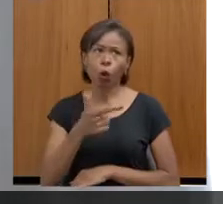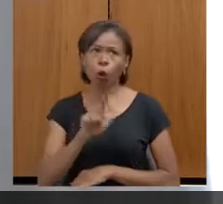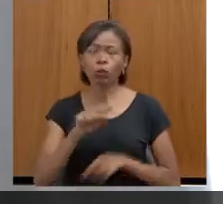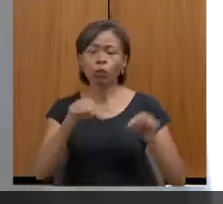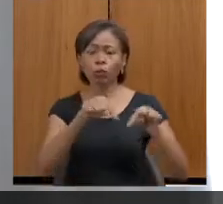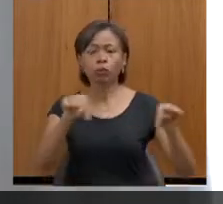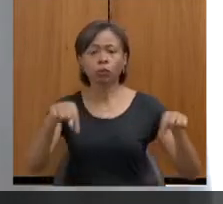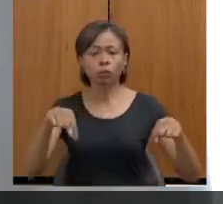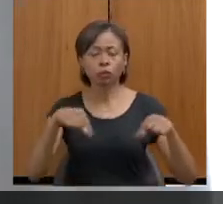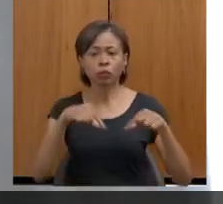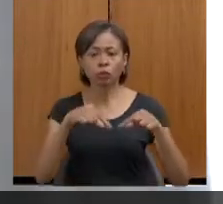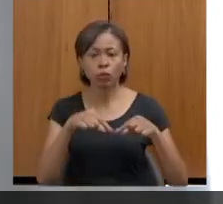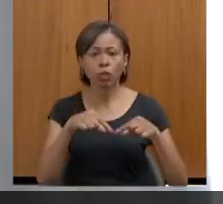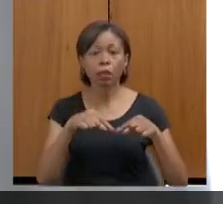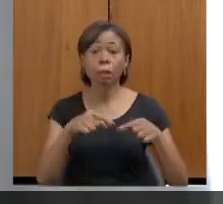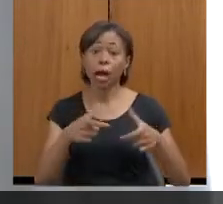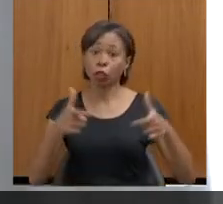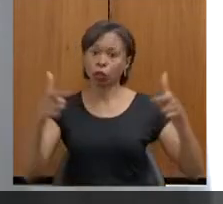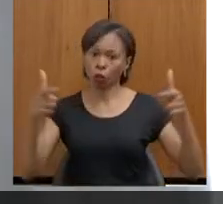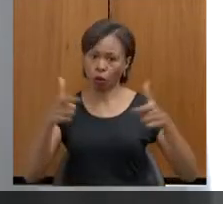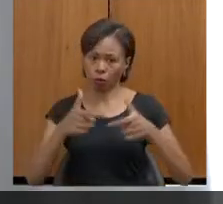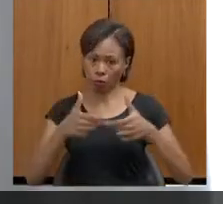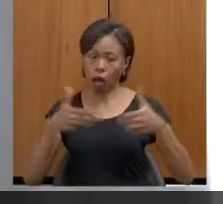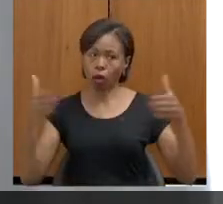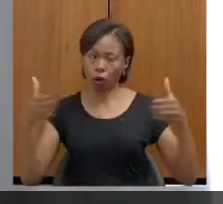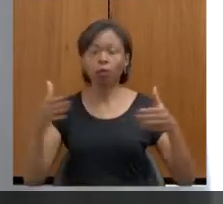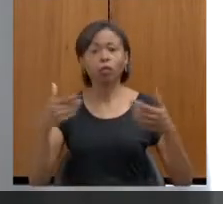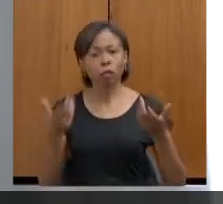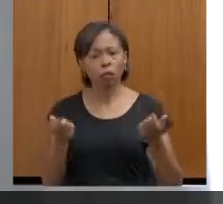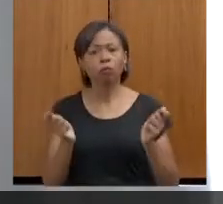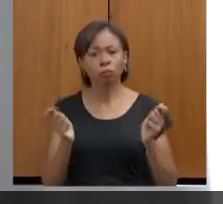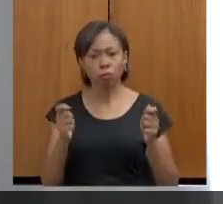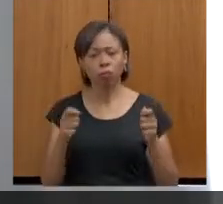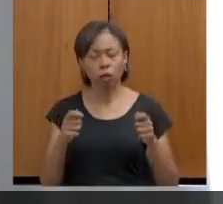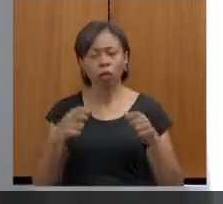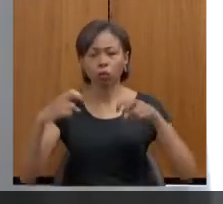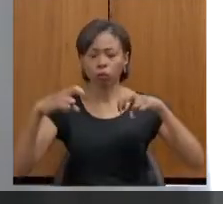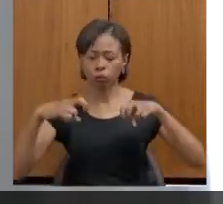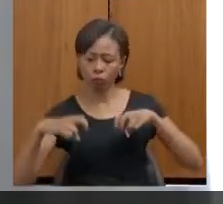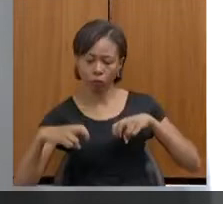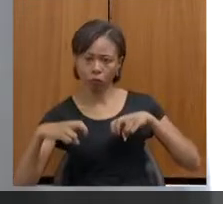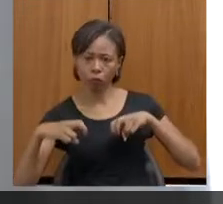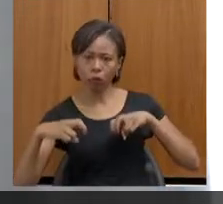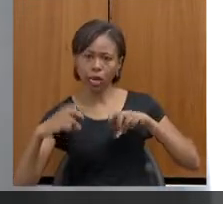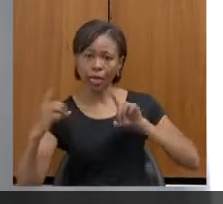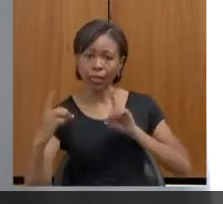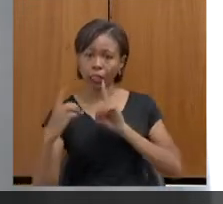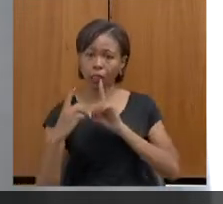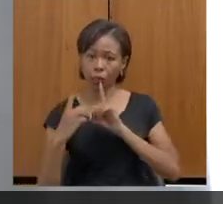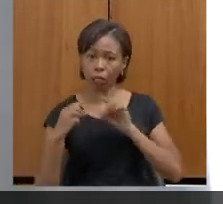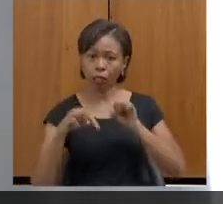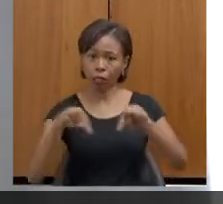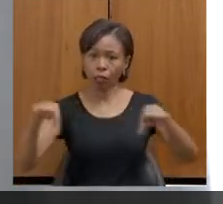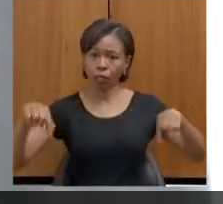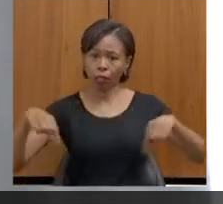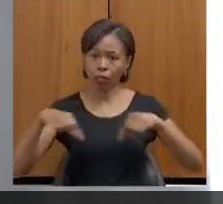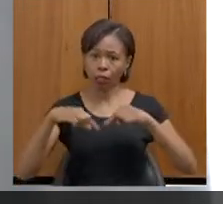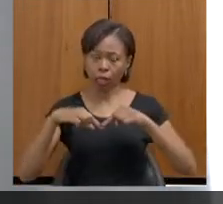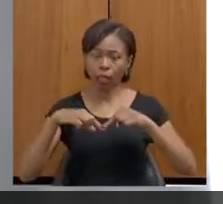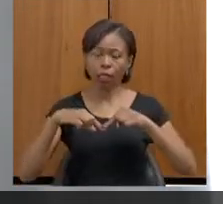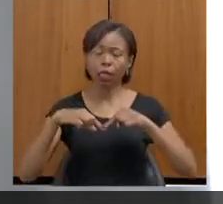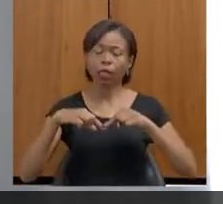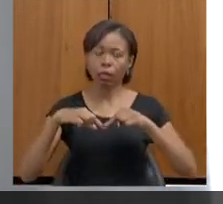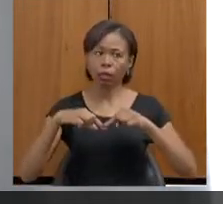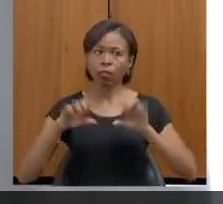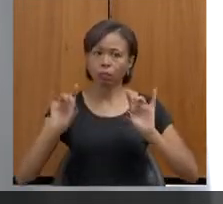sala que é maior. Então, é possível, sim, fazer esse atendimento entrar em uma sala separada para as mulheres também no